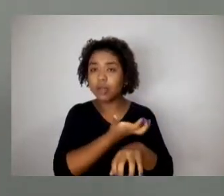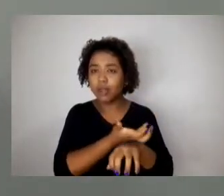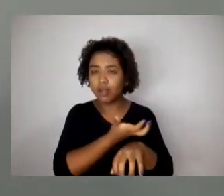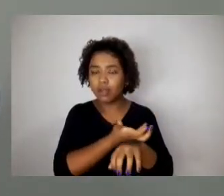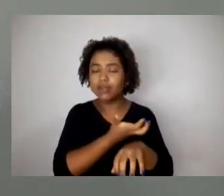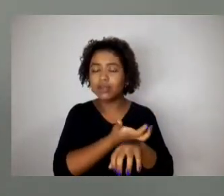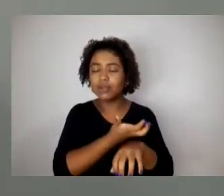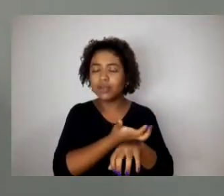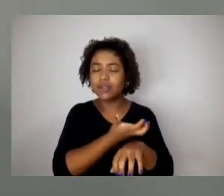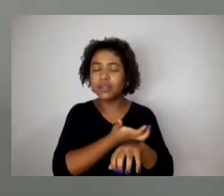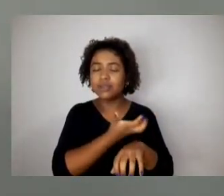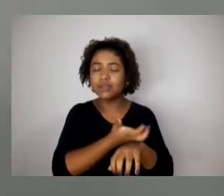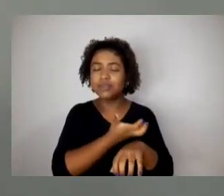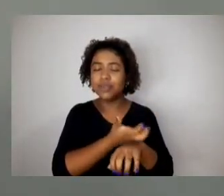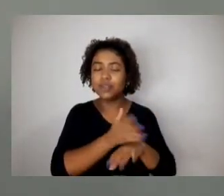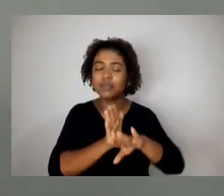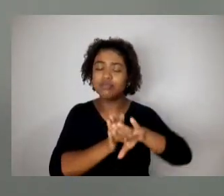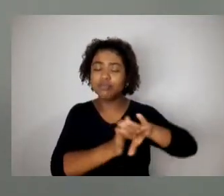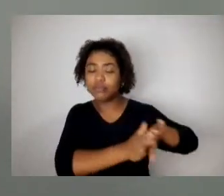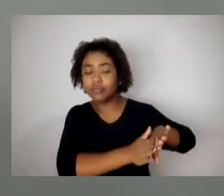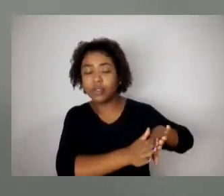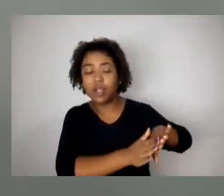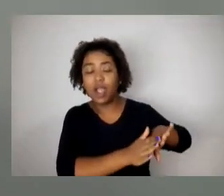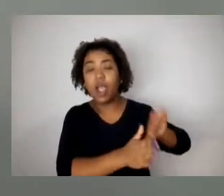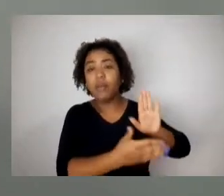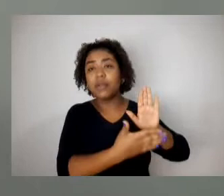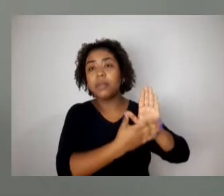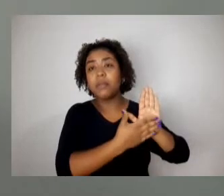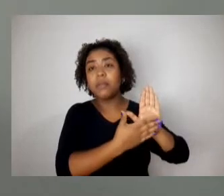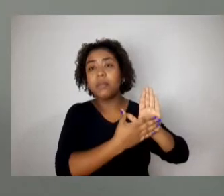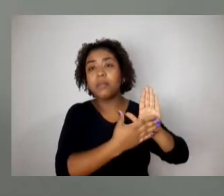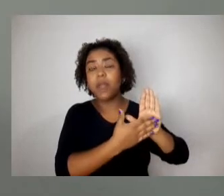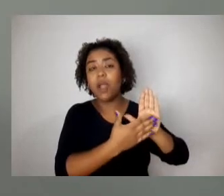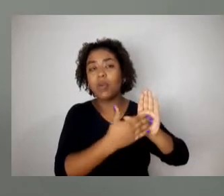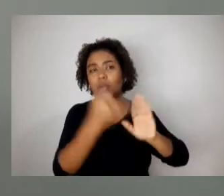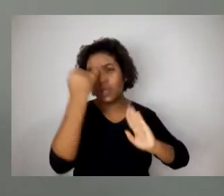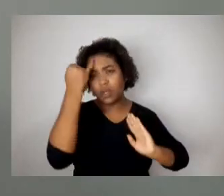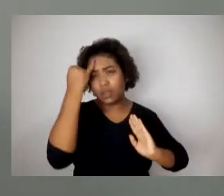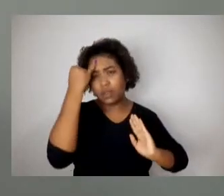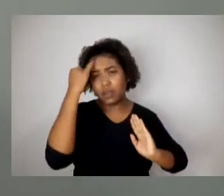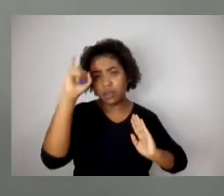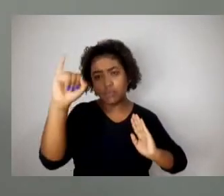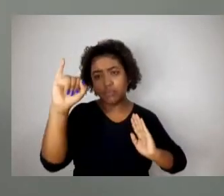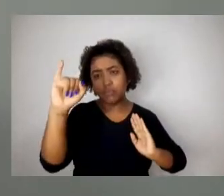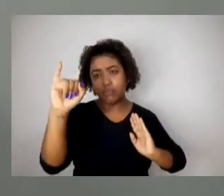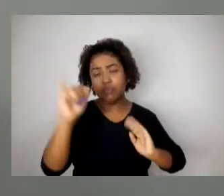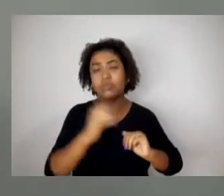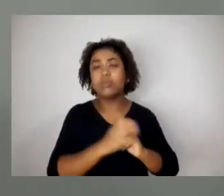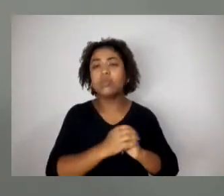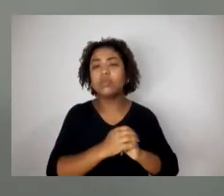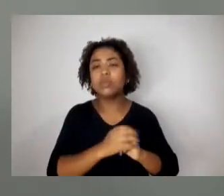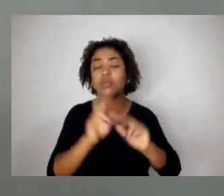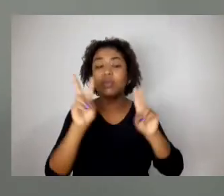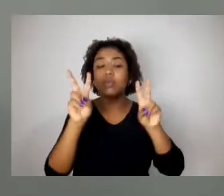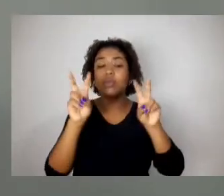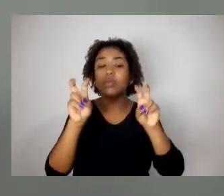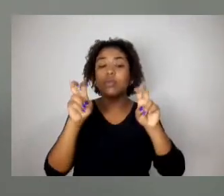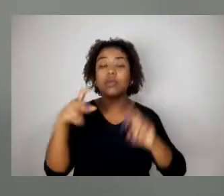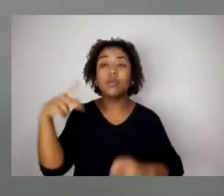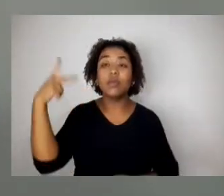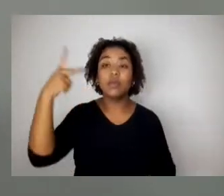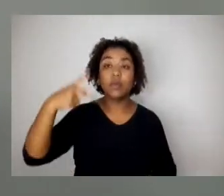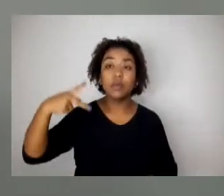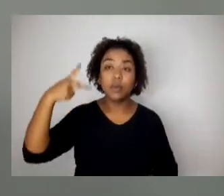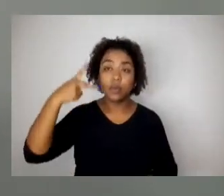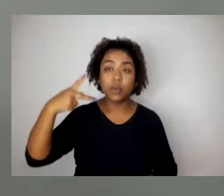pautas ideológicas, questões políticas, questões pessoais,